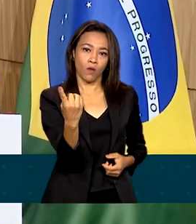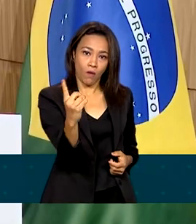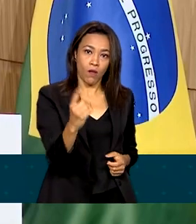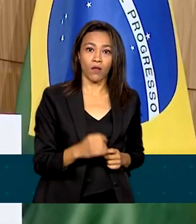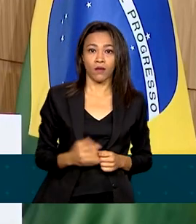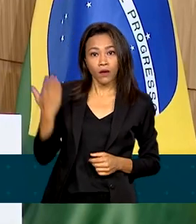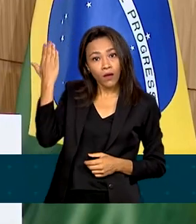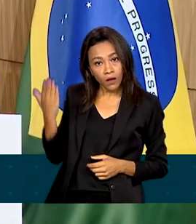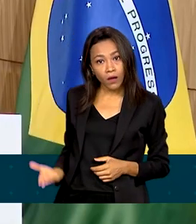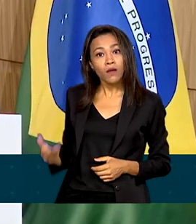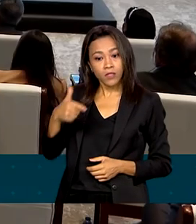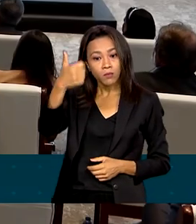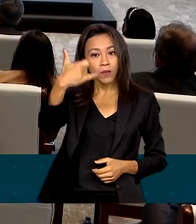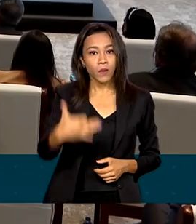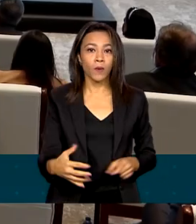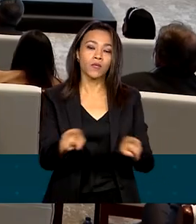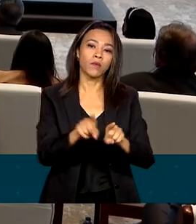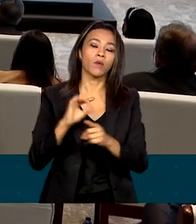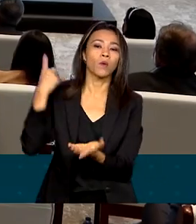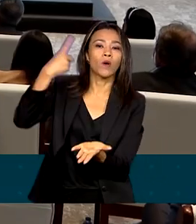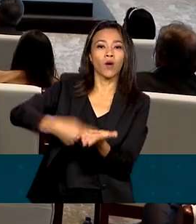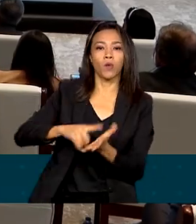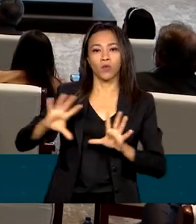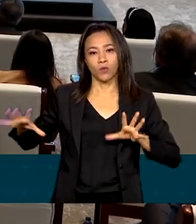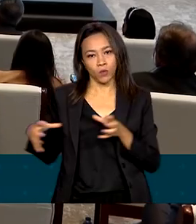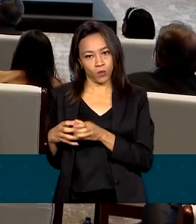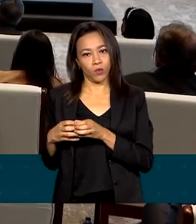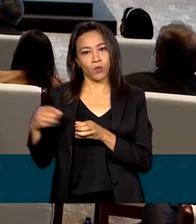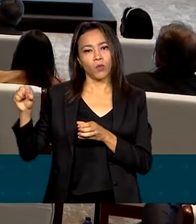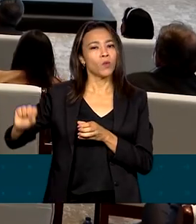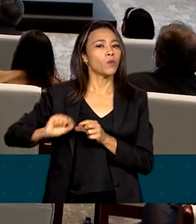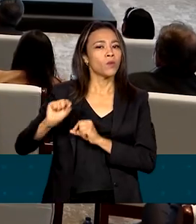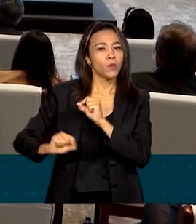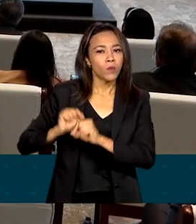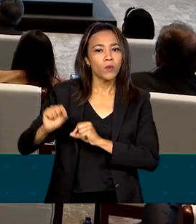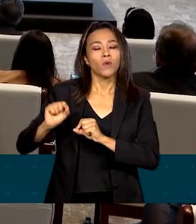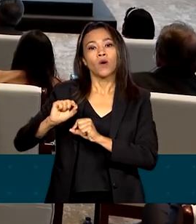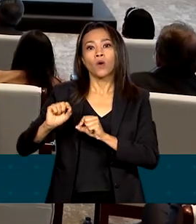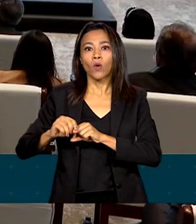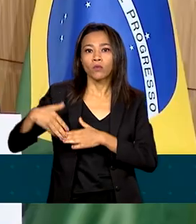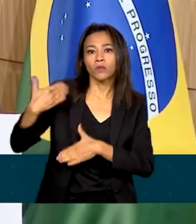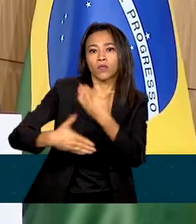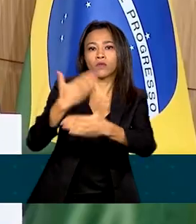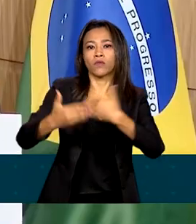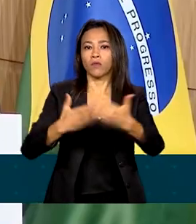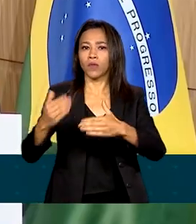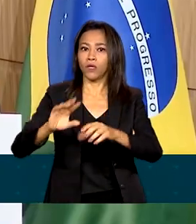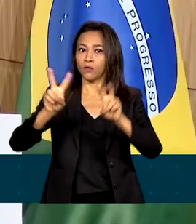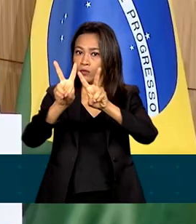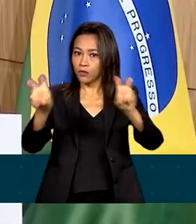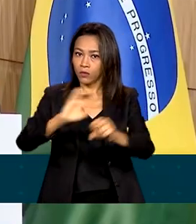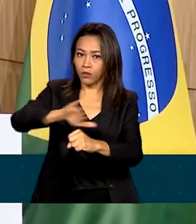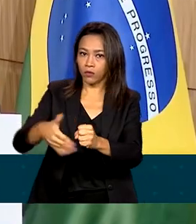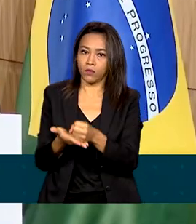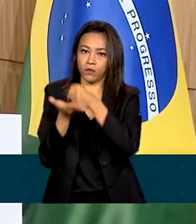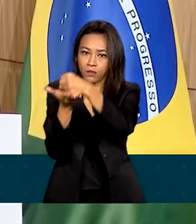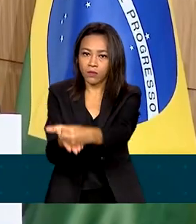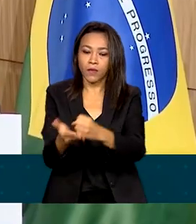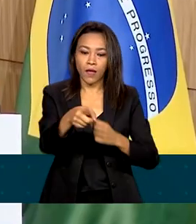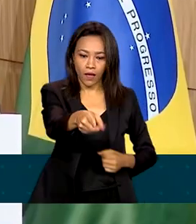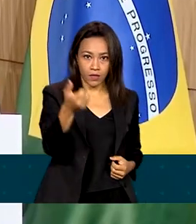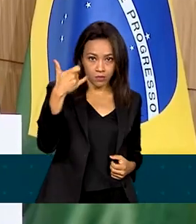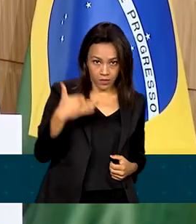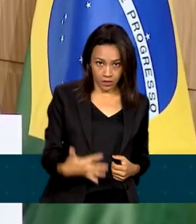falou também do compromisso do Banco do BRICS com o desenvolvimento sustentável. Reafirmo aqui o compromisso